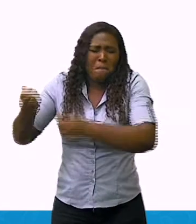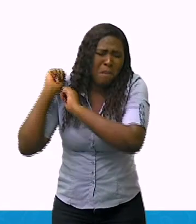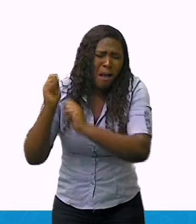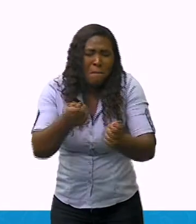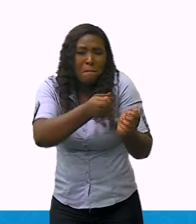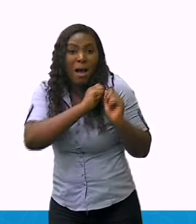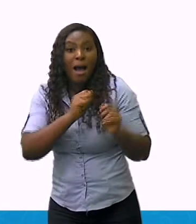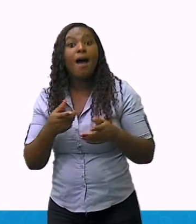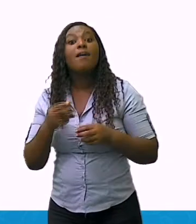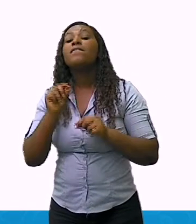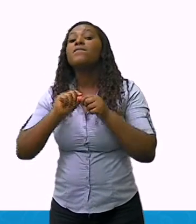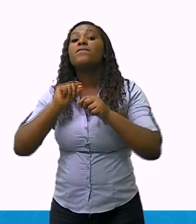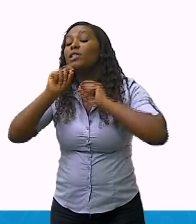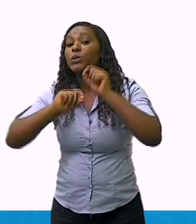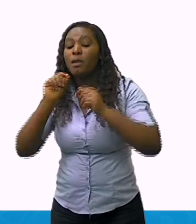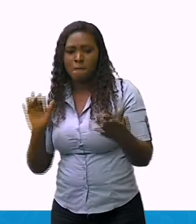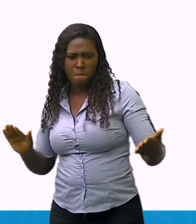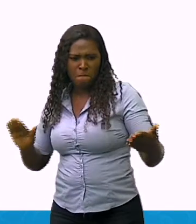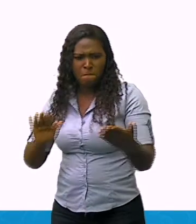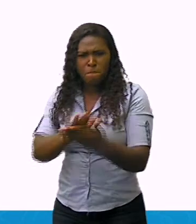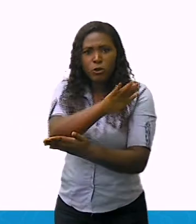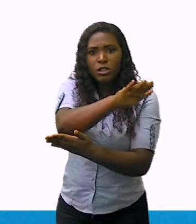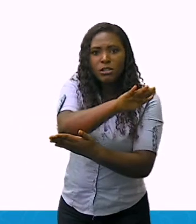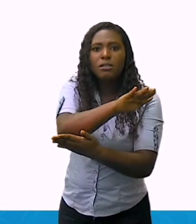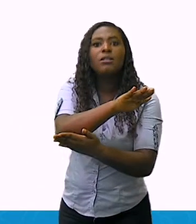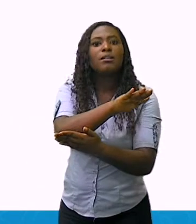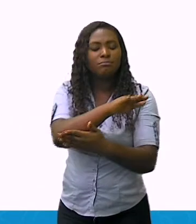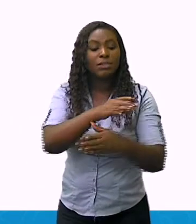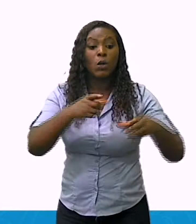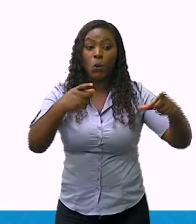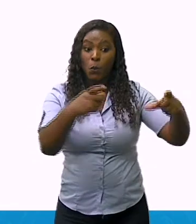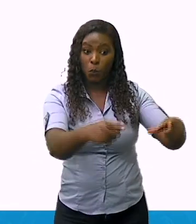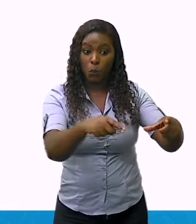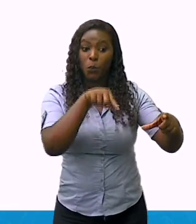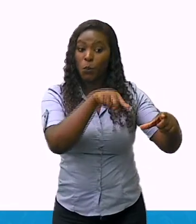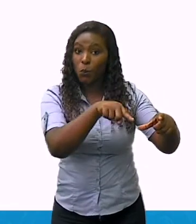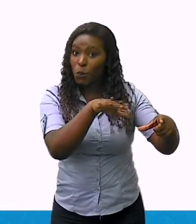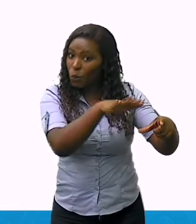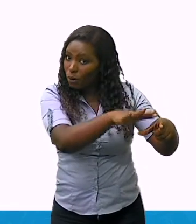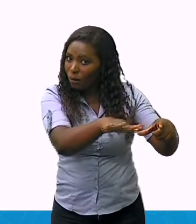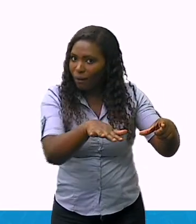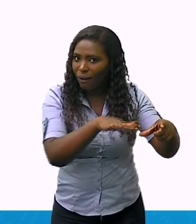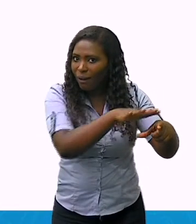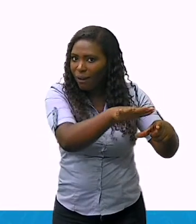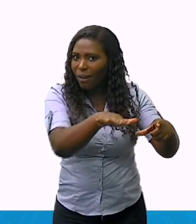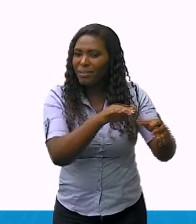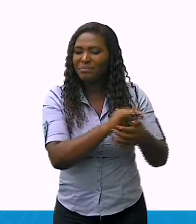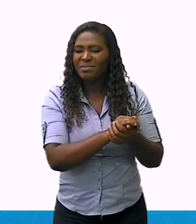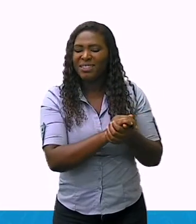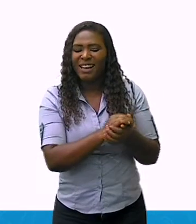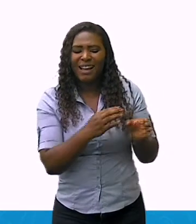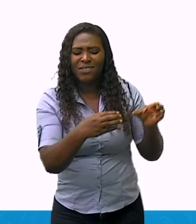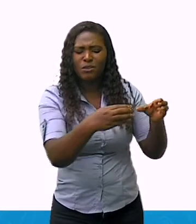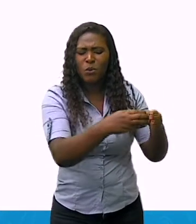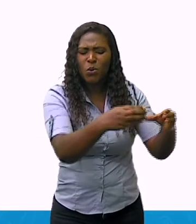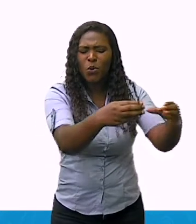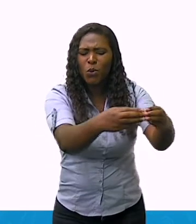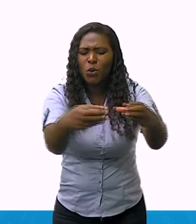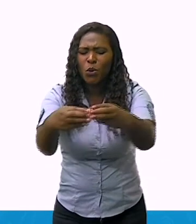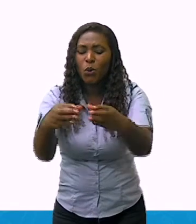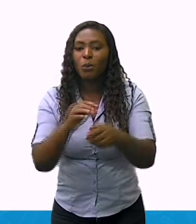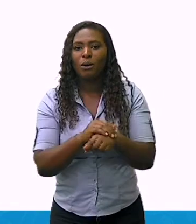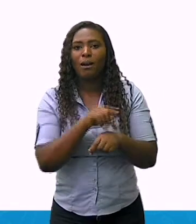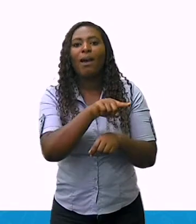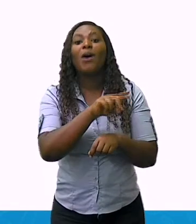Após realizar esta fuga, estas pessoas formavam povoados, que foram chamados